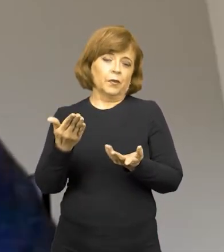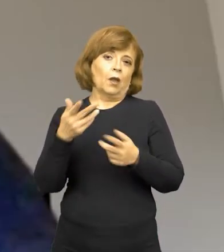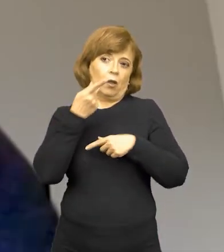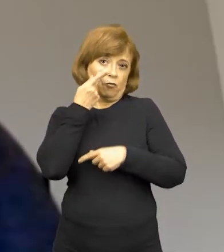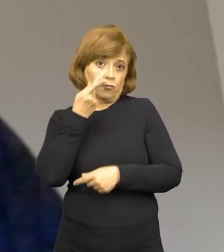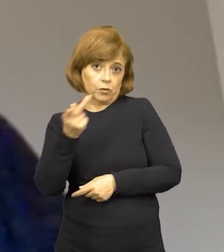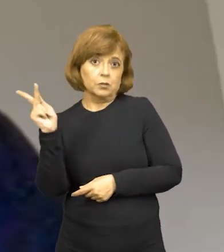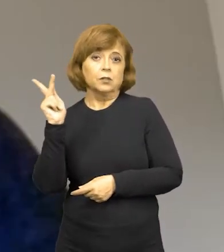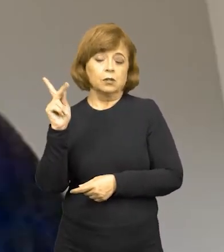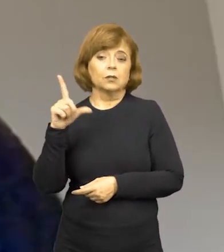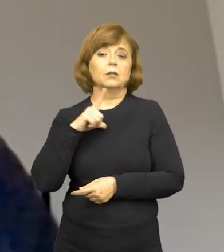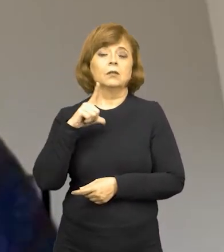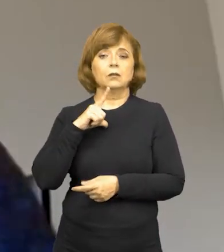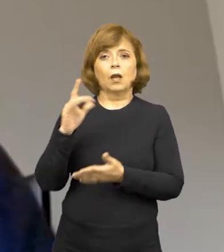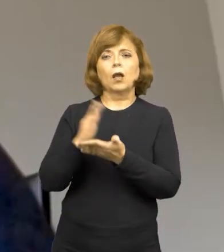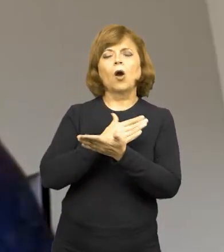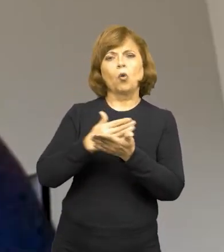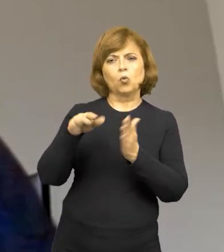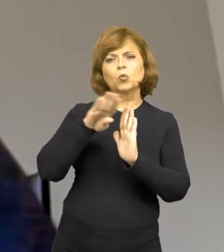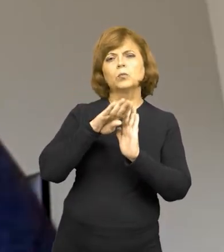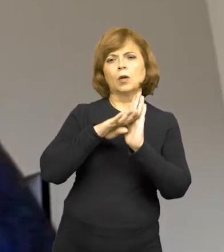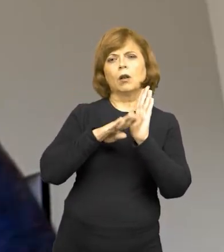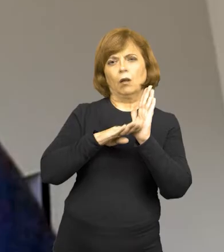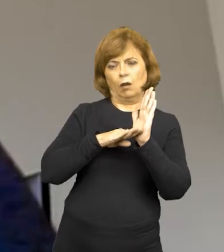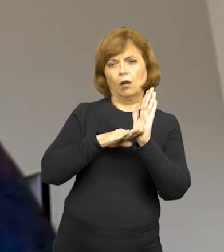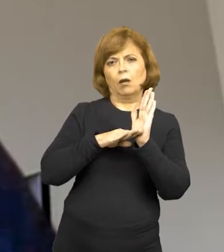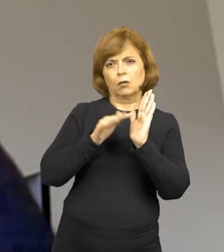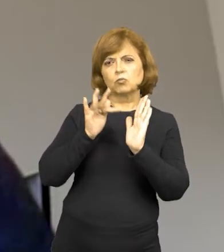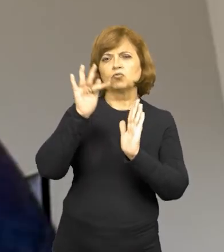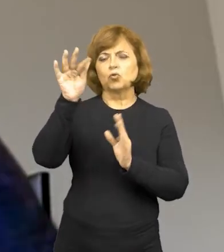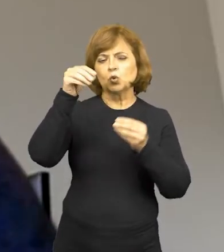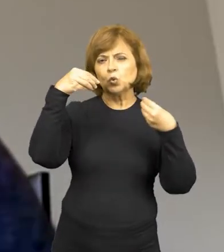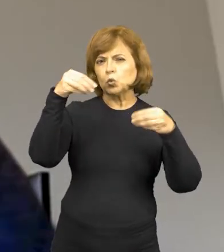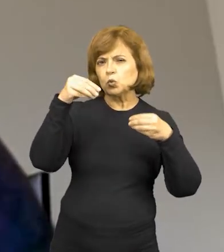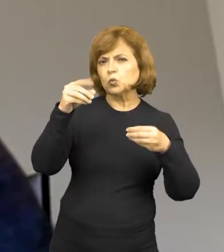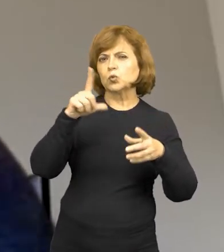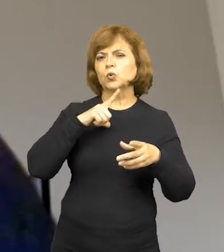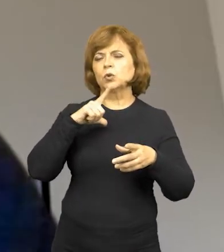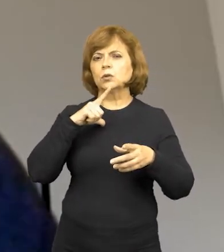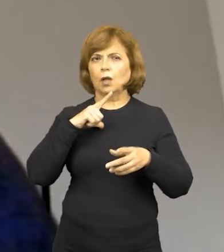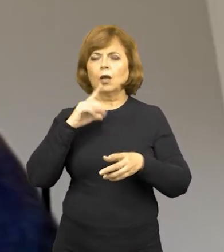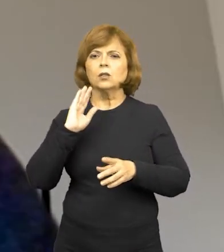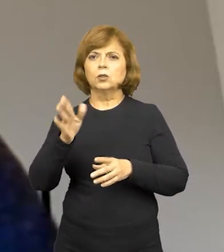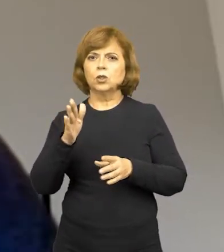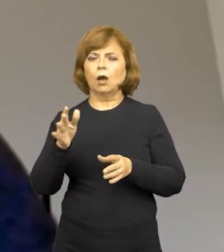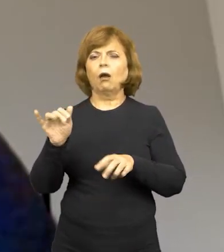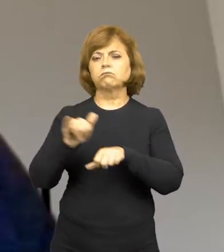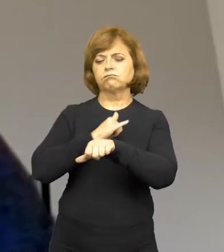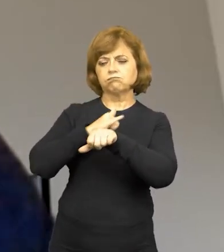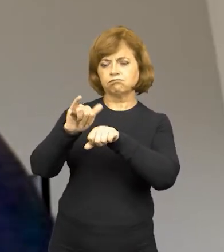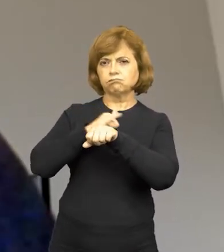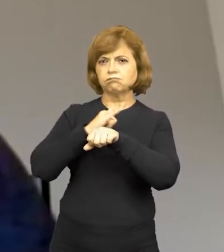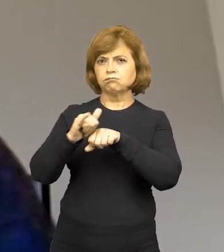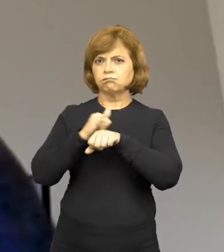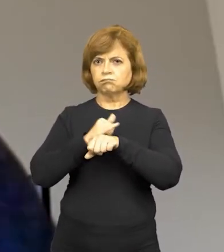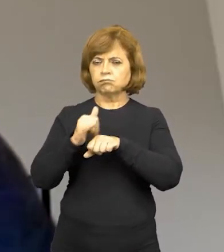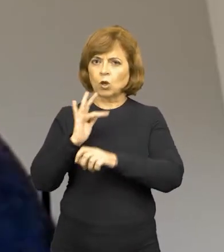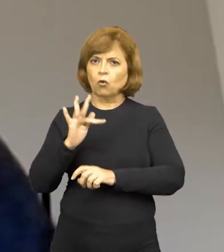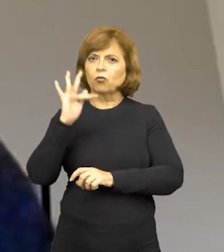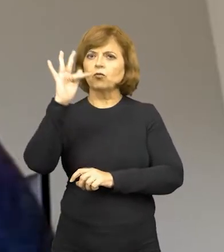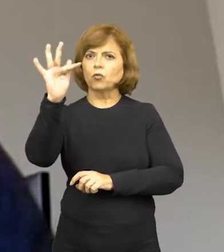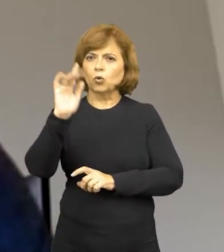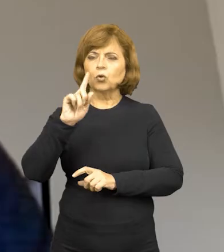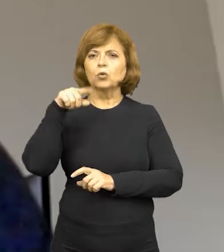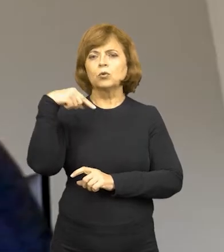em visitação, nós temos algum plano, sim, já alinhavado, porque, se Deus quiser, depois desse